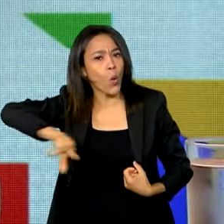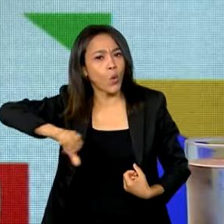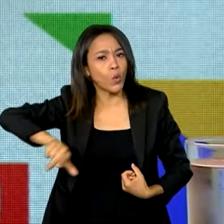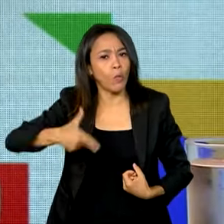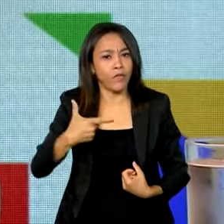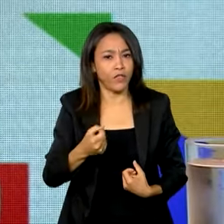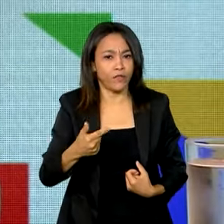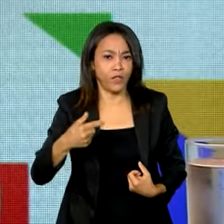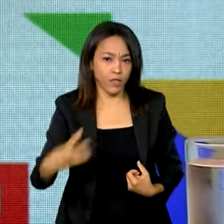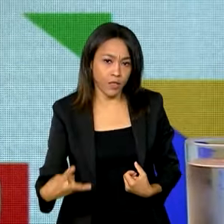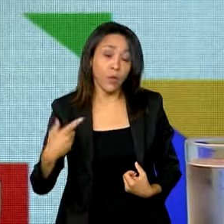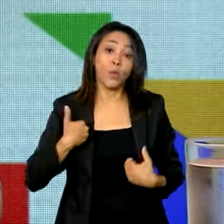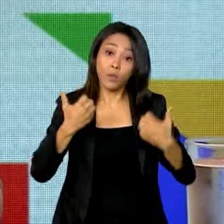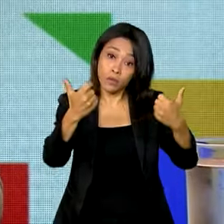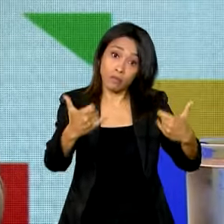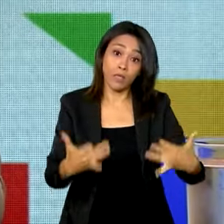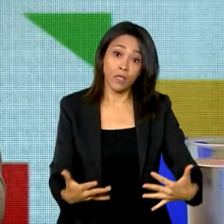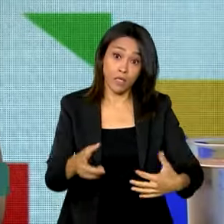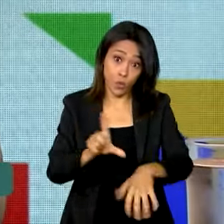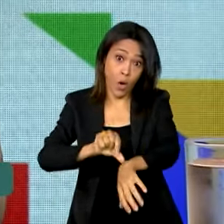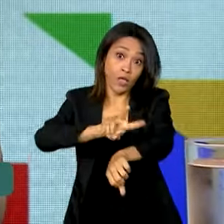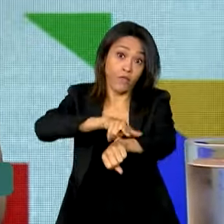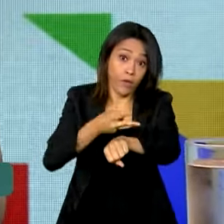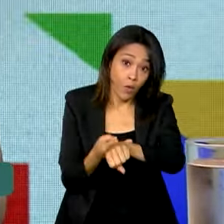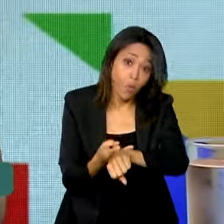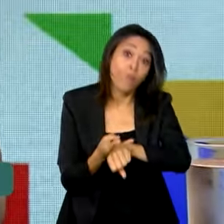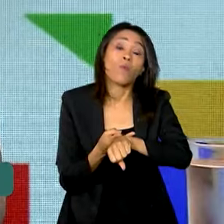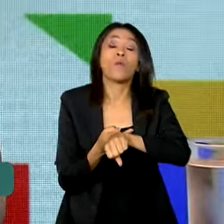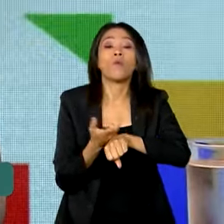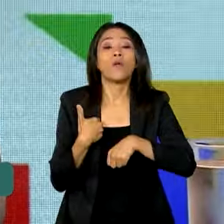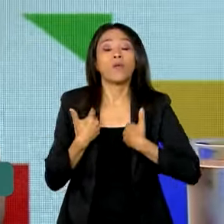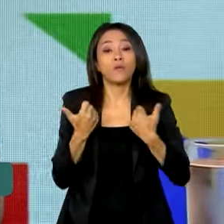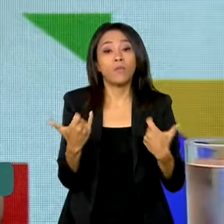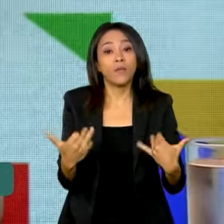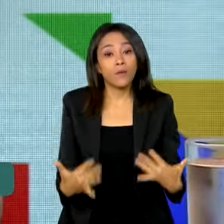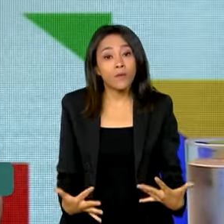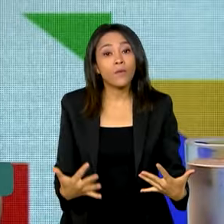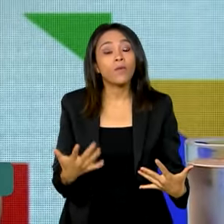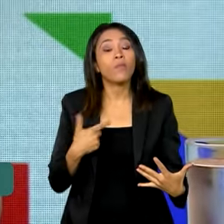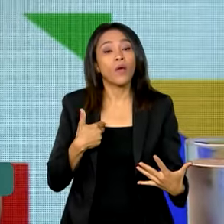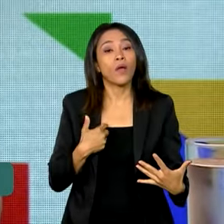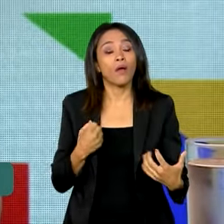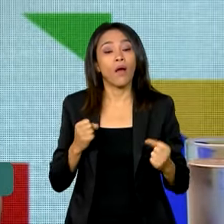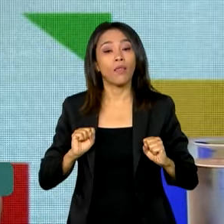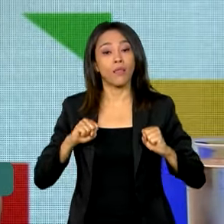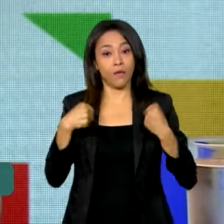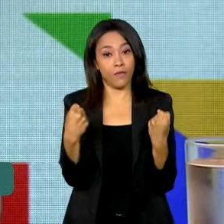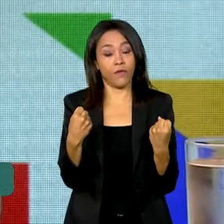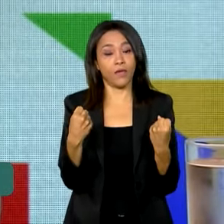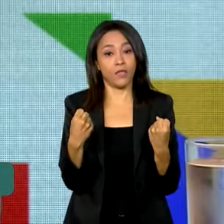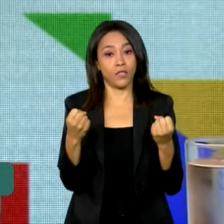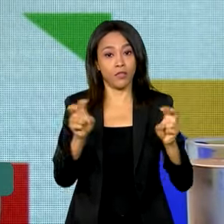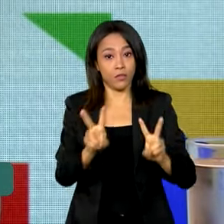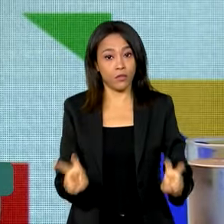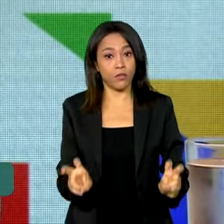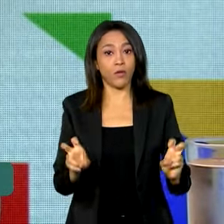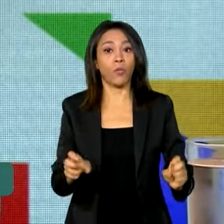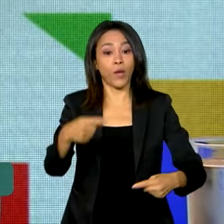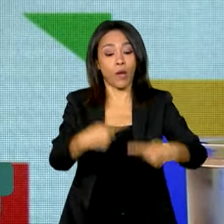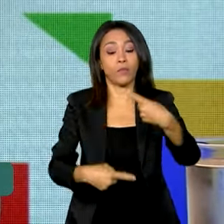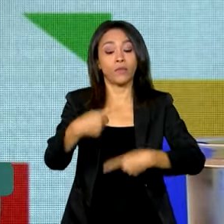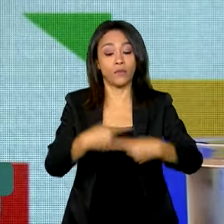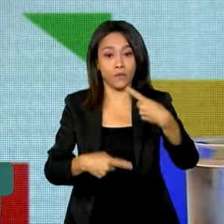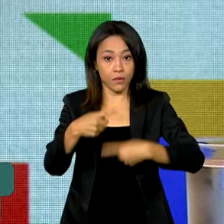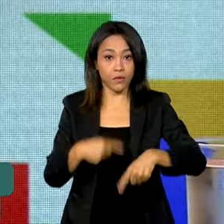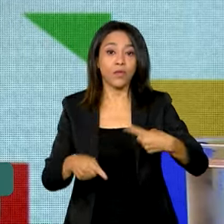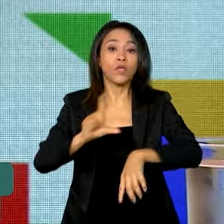quando eu faço esse parênteses, eu o faço para destacar a minha defesa da política do horário de